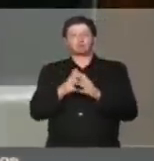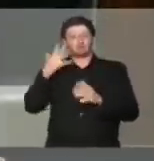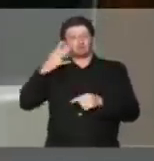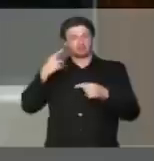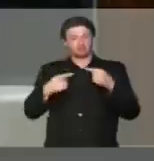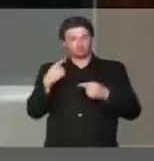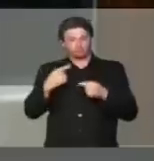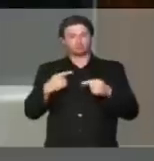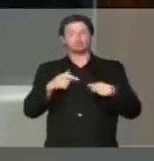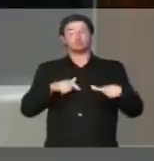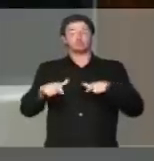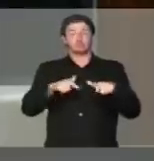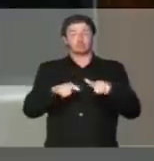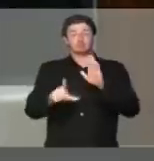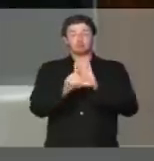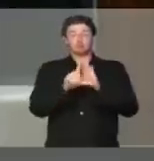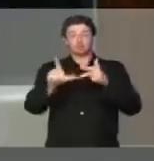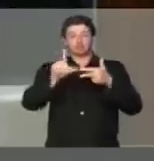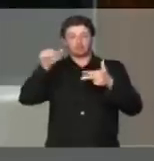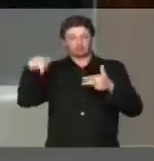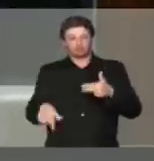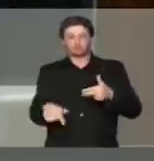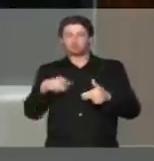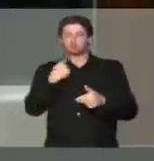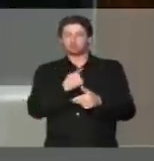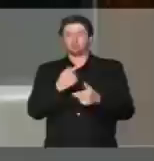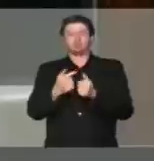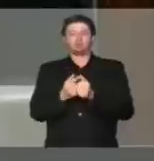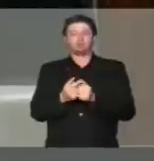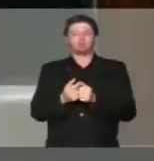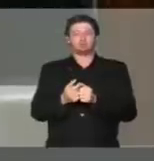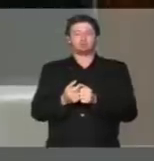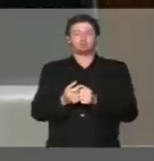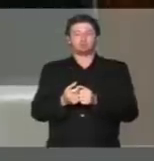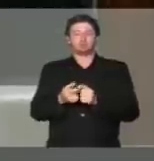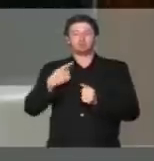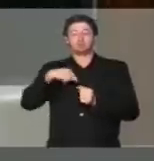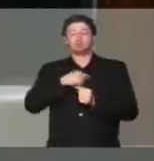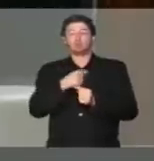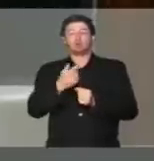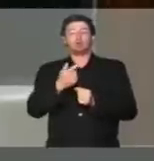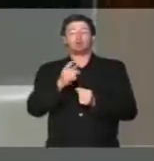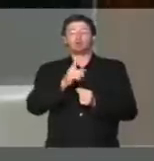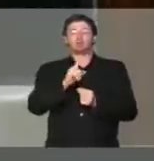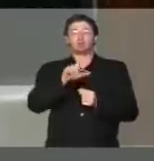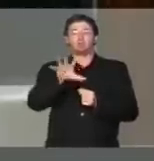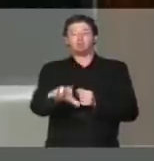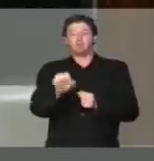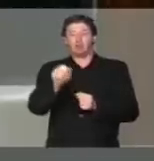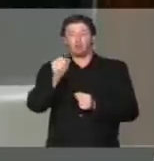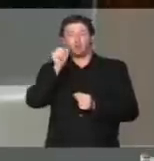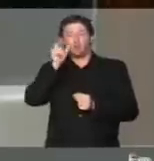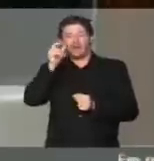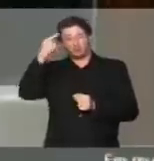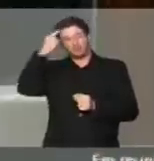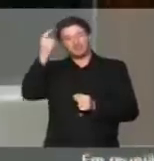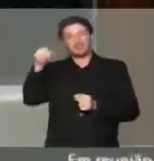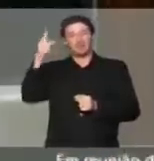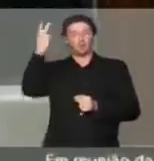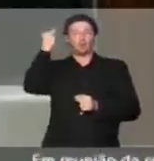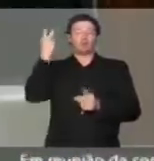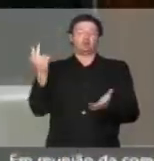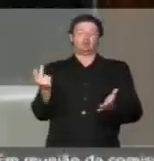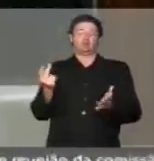política, no trabalho legislativo, a gente não comer gato por lebre. Eu não tenho dúvida de que o governo